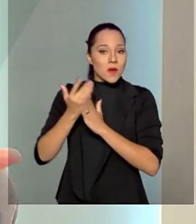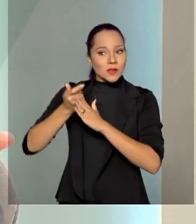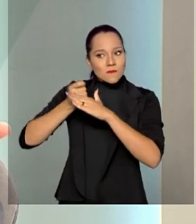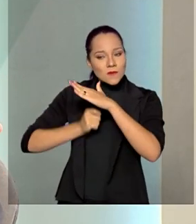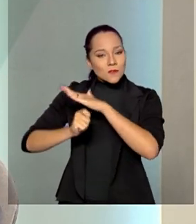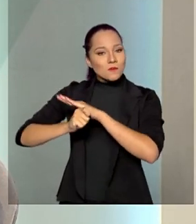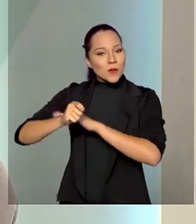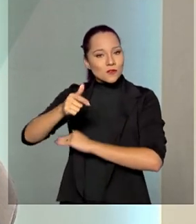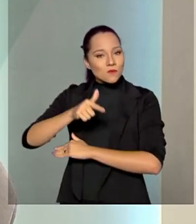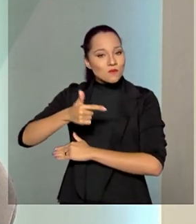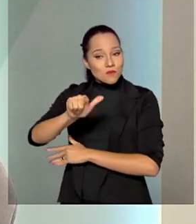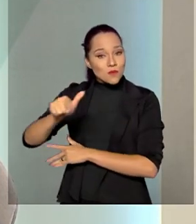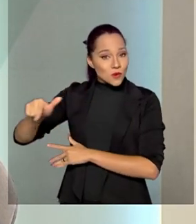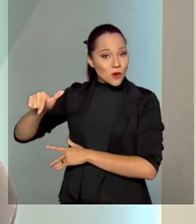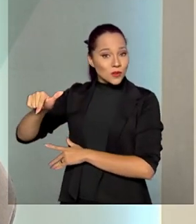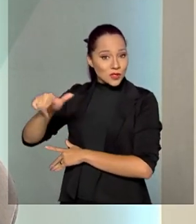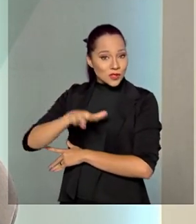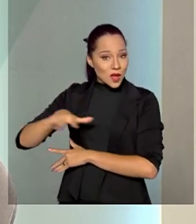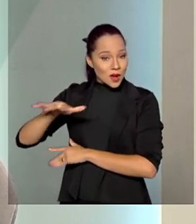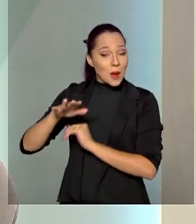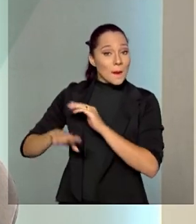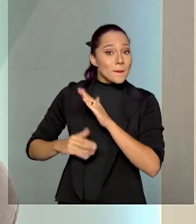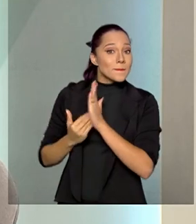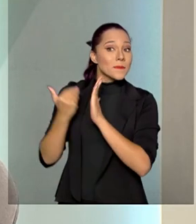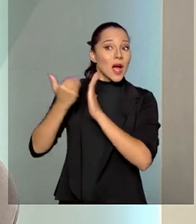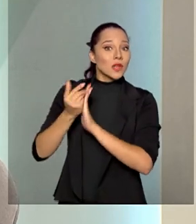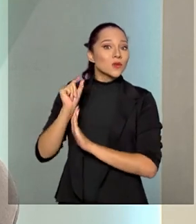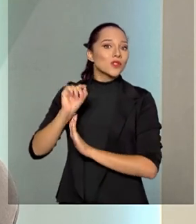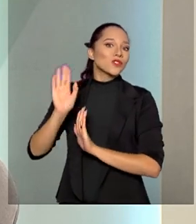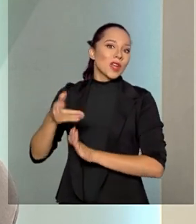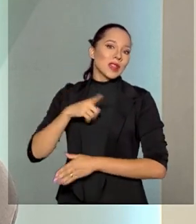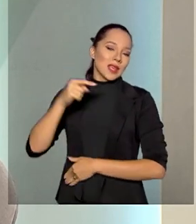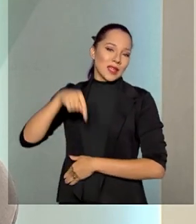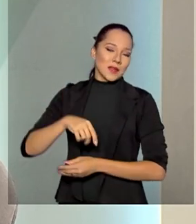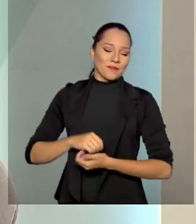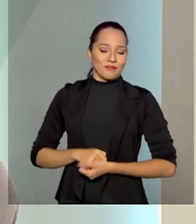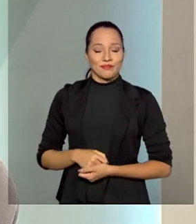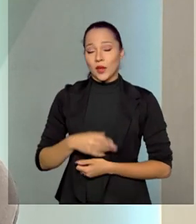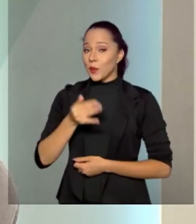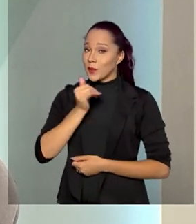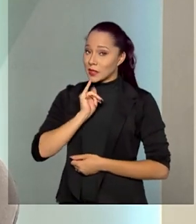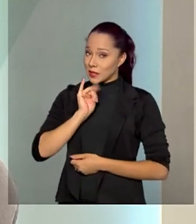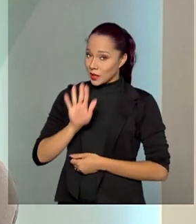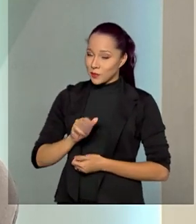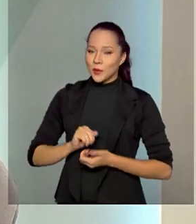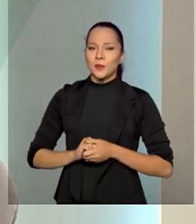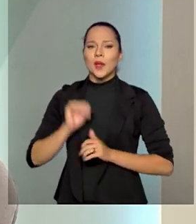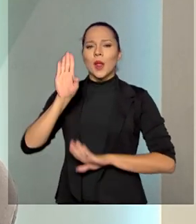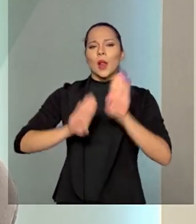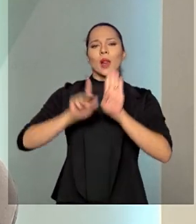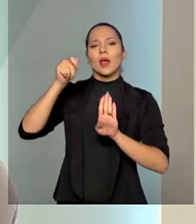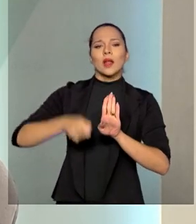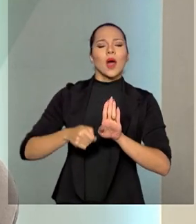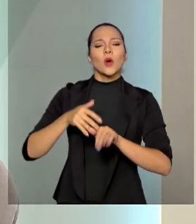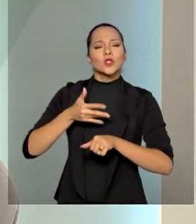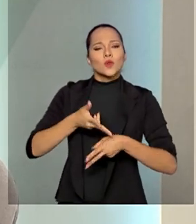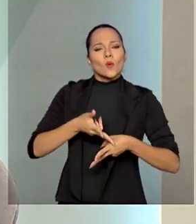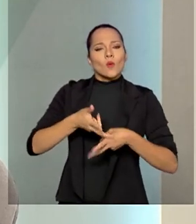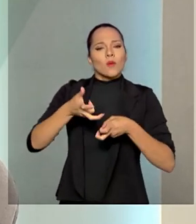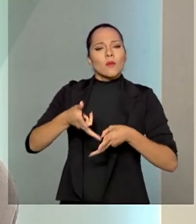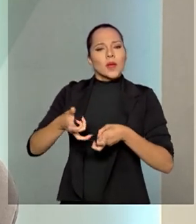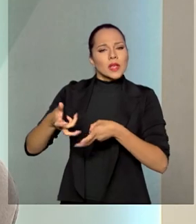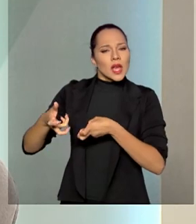outros agentes, além dos que já existem aqui. Vou lhe dar um exemplo. Leilões de mineração